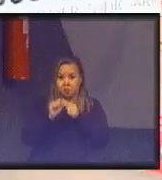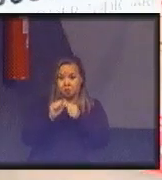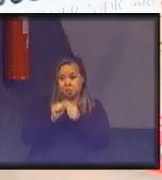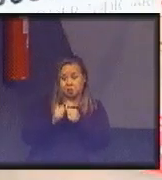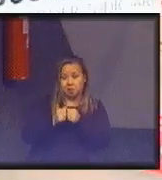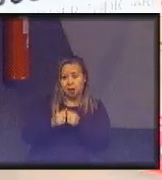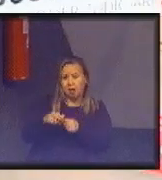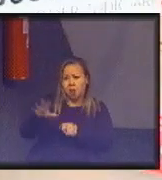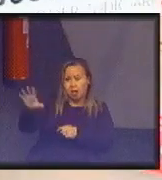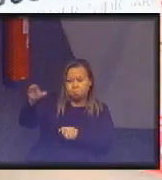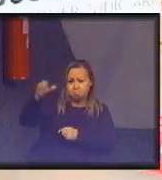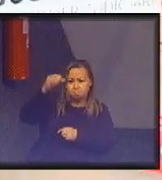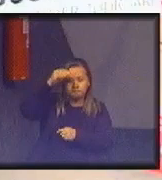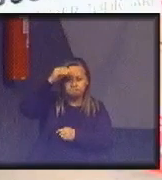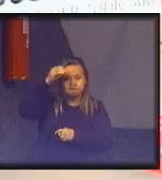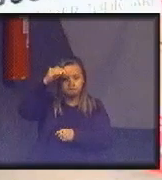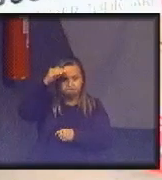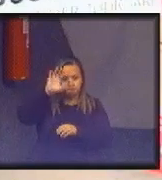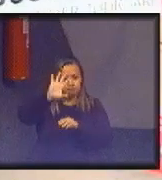conhecimento